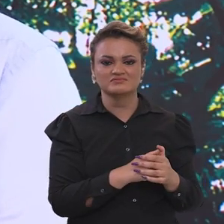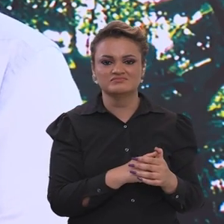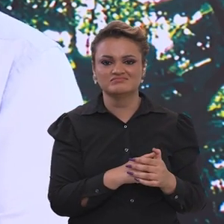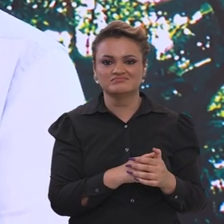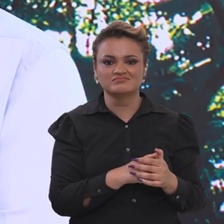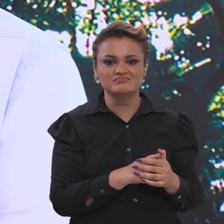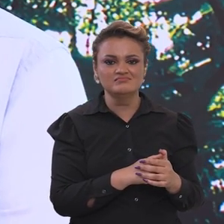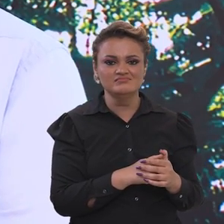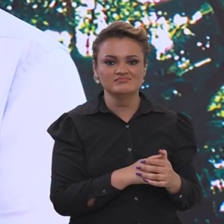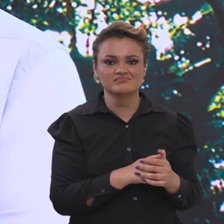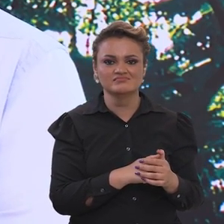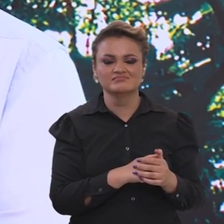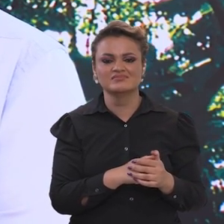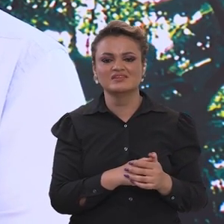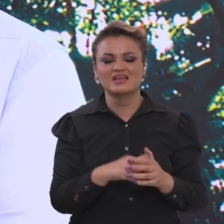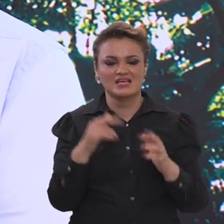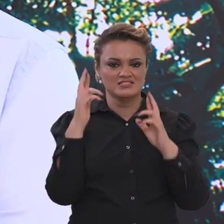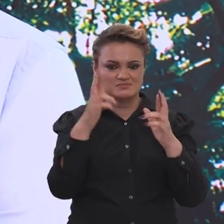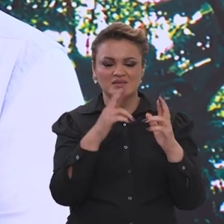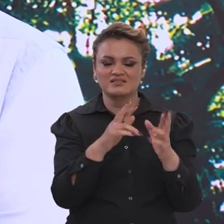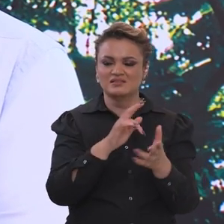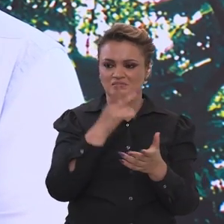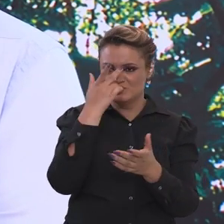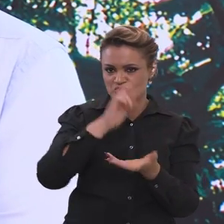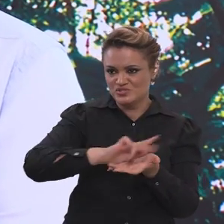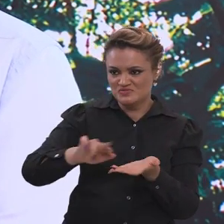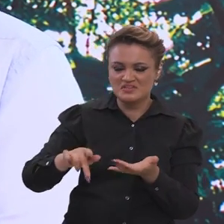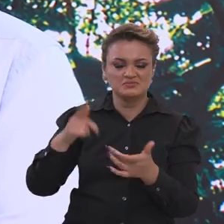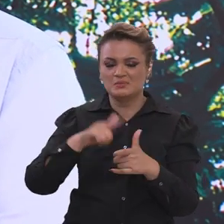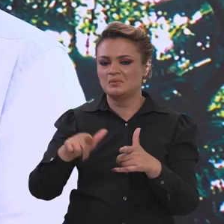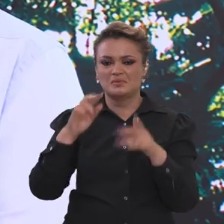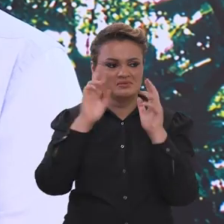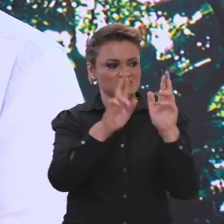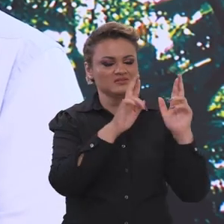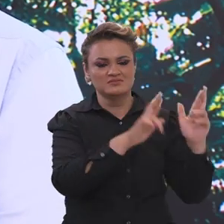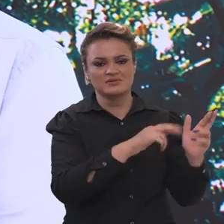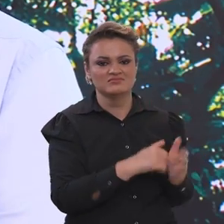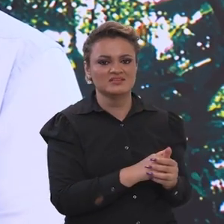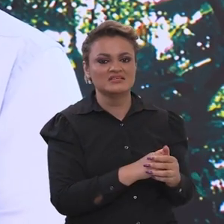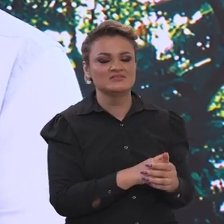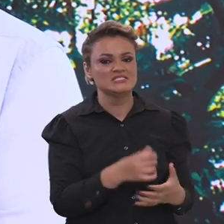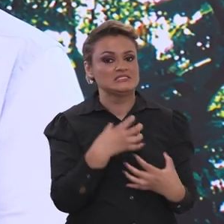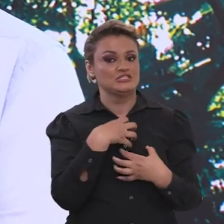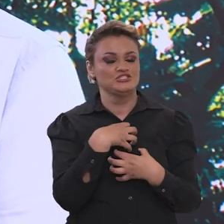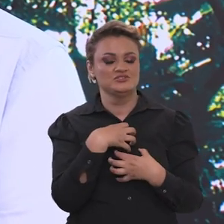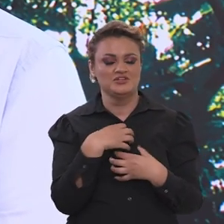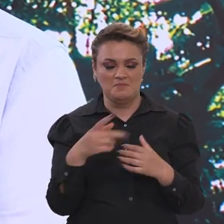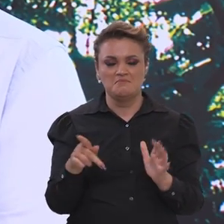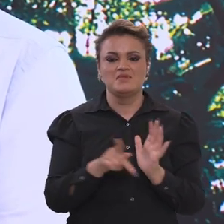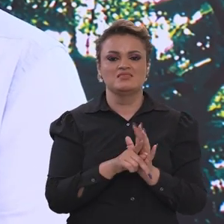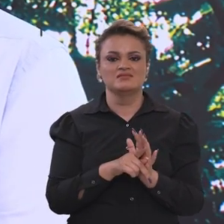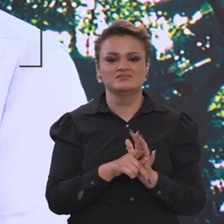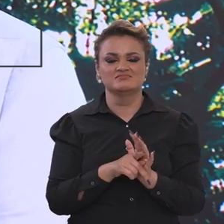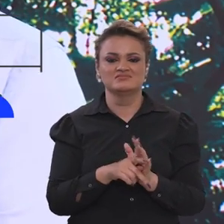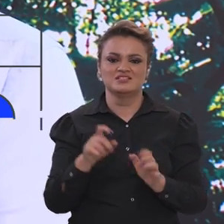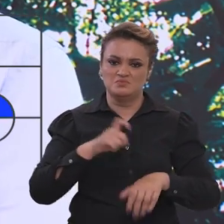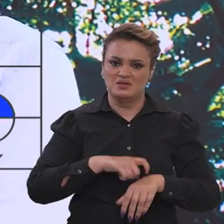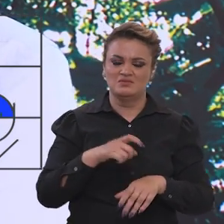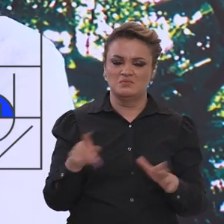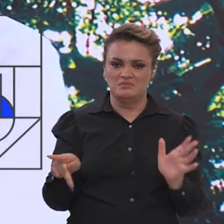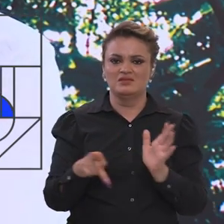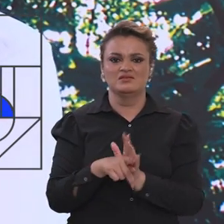pessoas, o país do respeito às diferenças. Então, eu acho que esse sentimento de